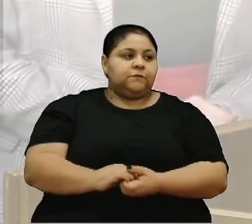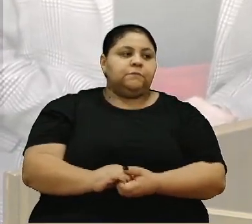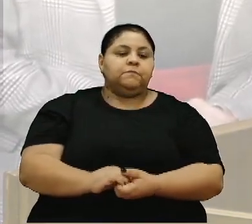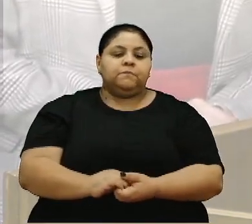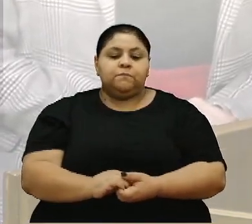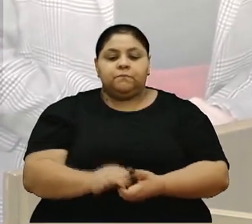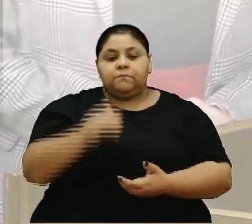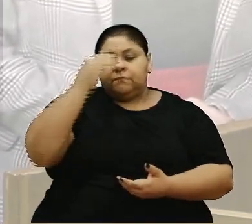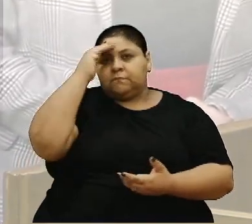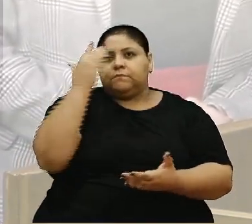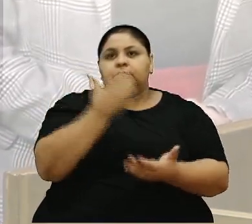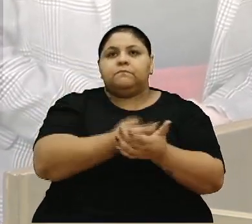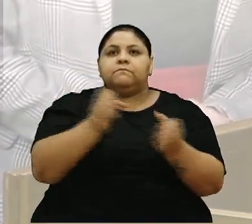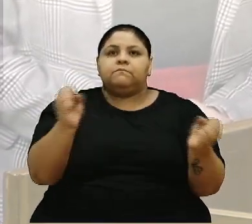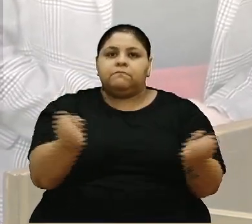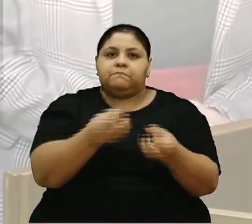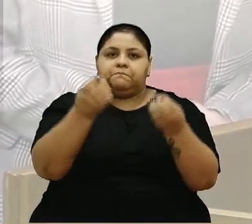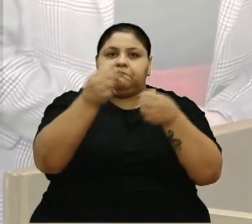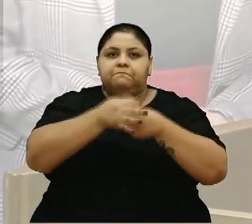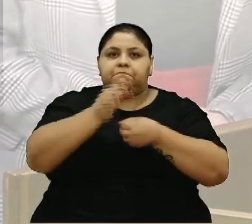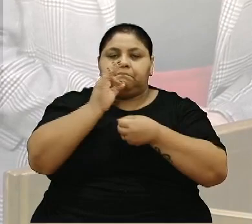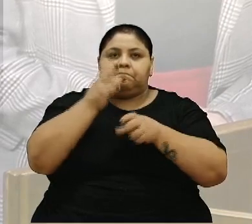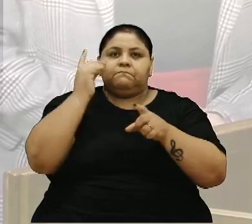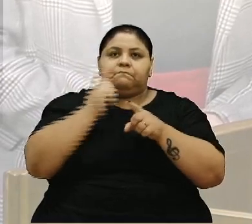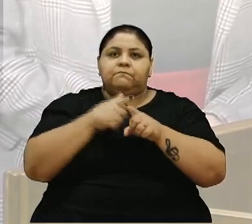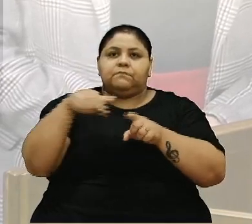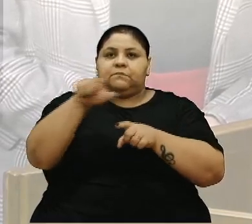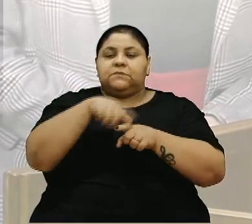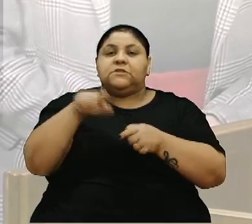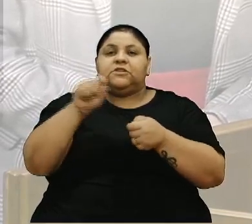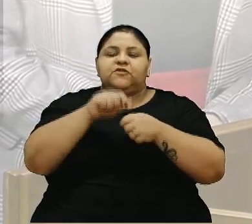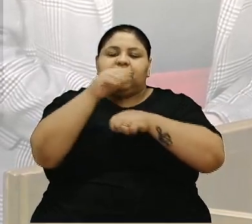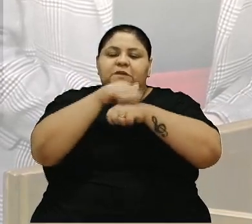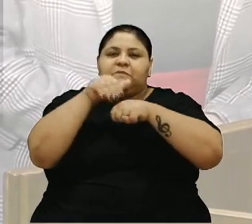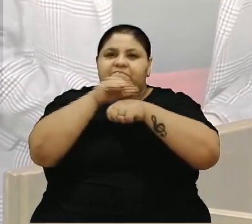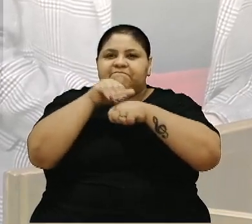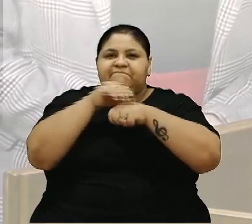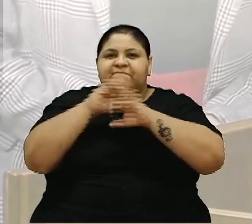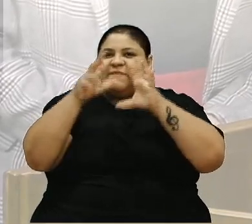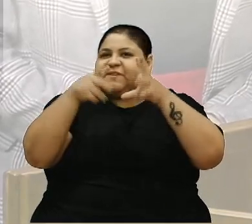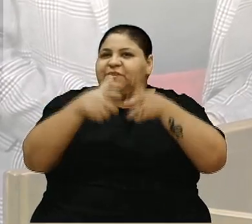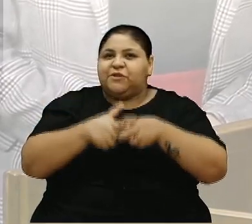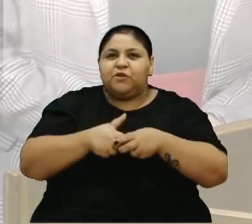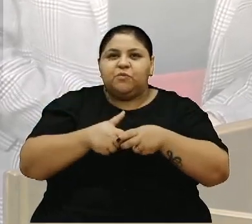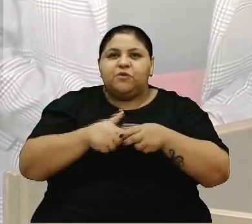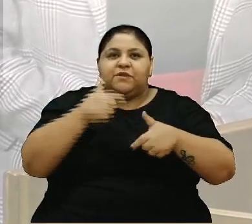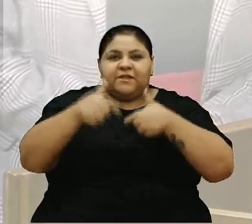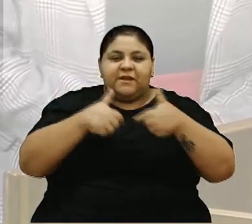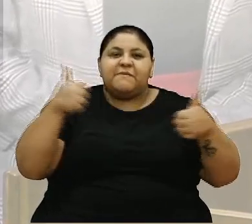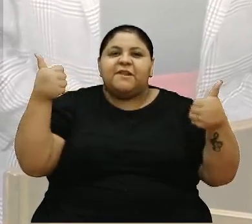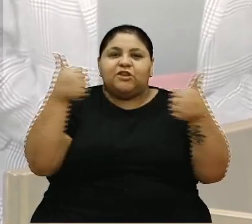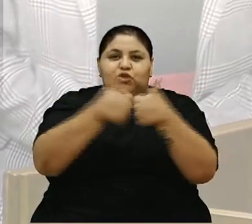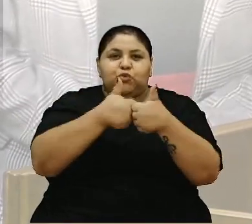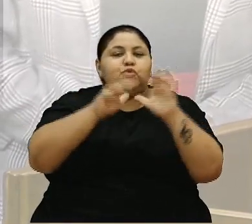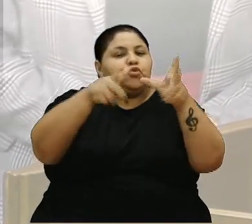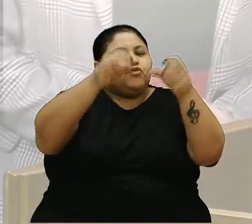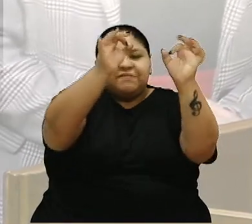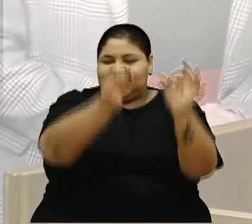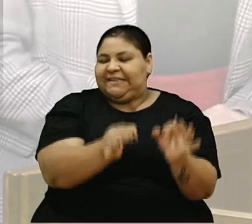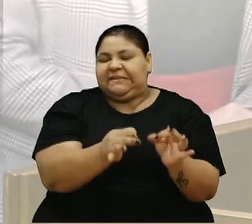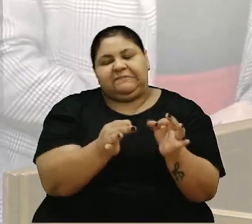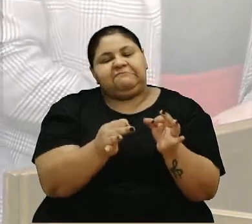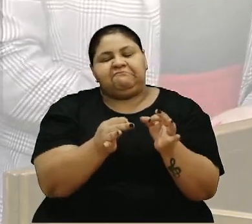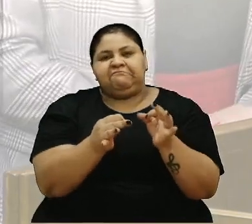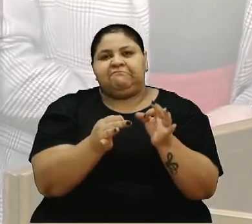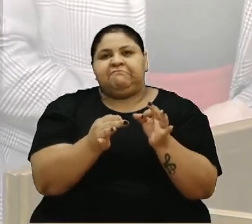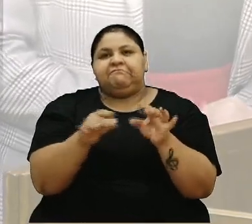e acreditaram na festa da uva, porque a gente faz com carinho e quando todo mundo pega junto, a festa dá certo. E